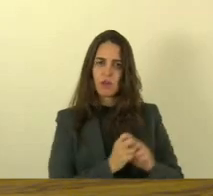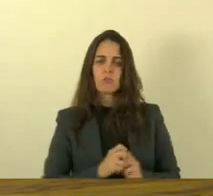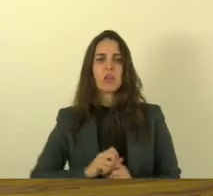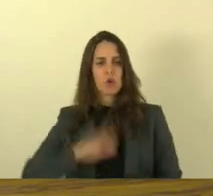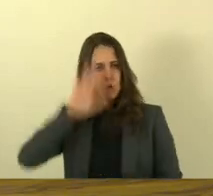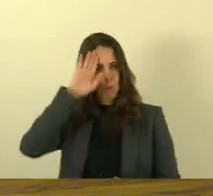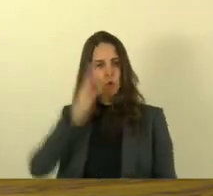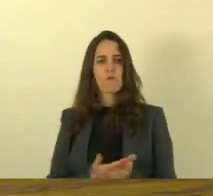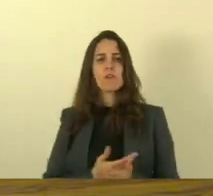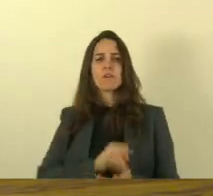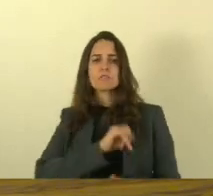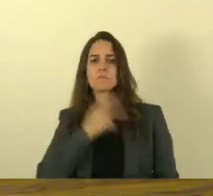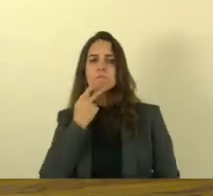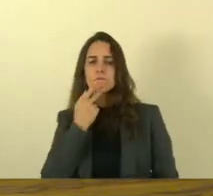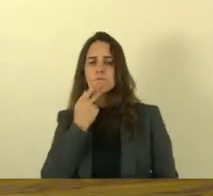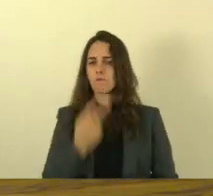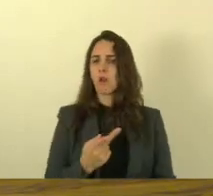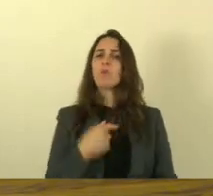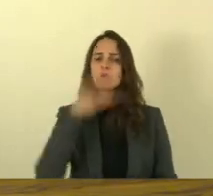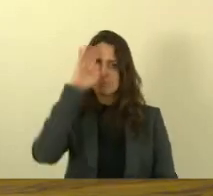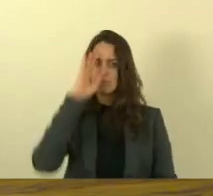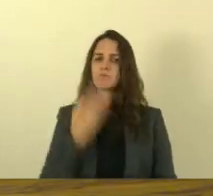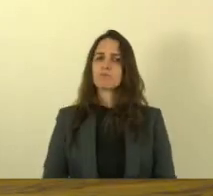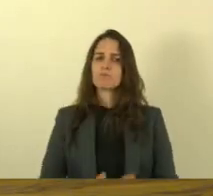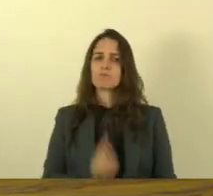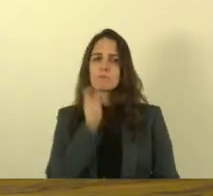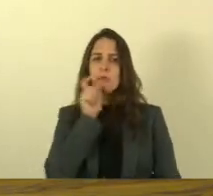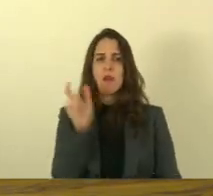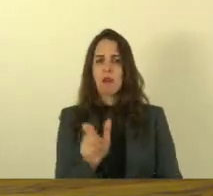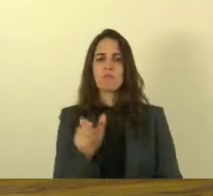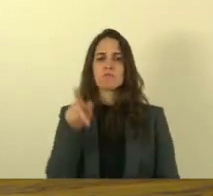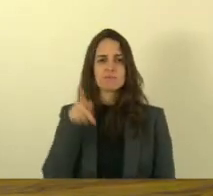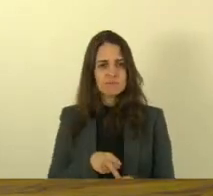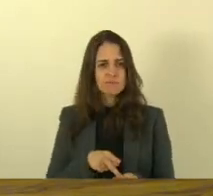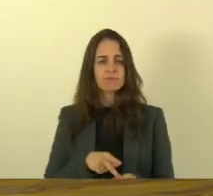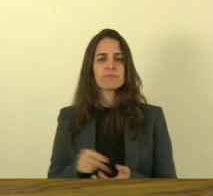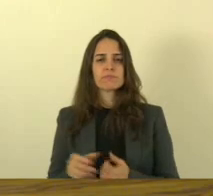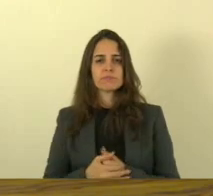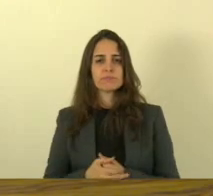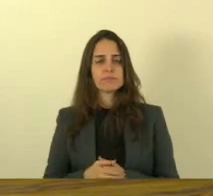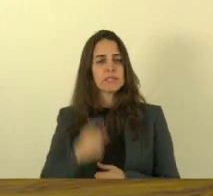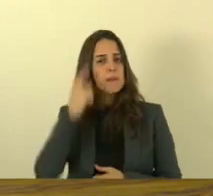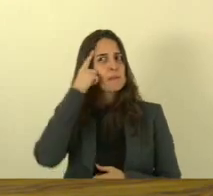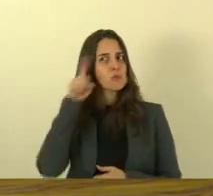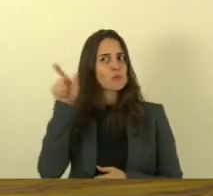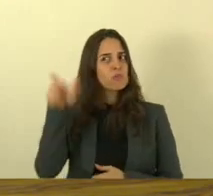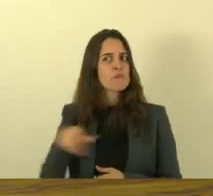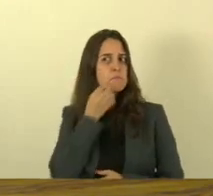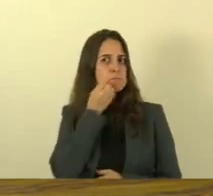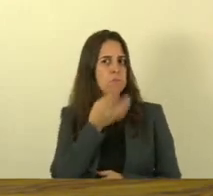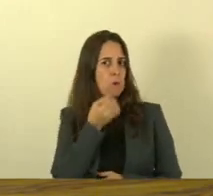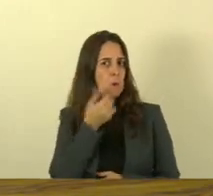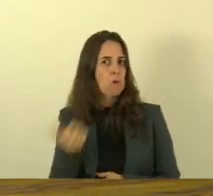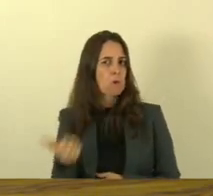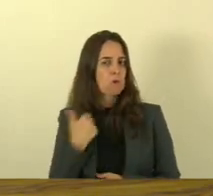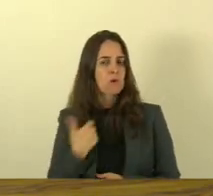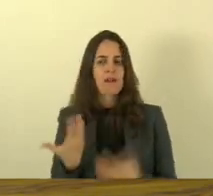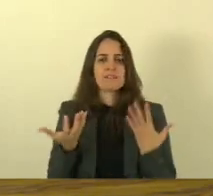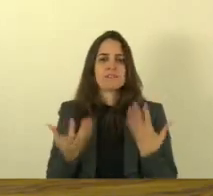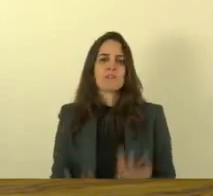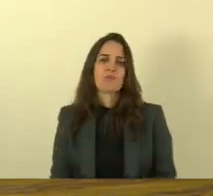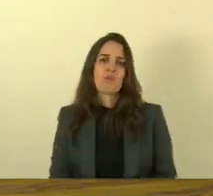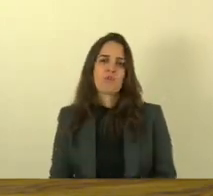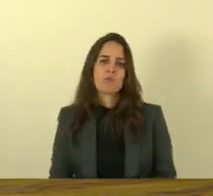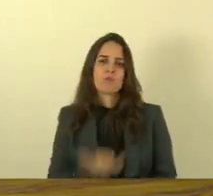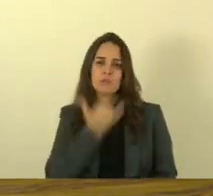e aí acreditaram que podiam estar trazendo um novo tempo para a Desportiva Ferroviária e caíram no